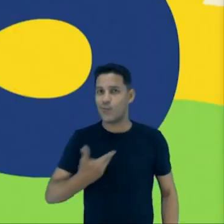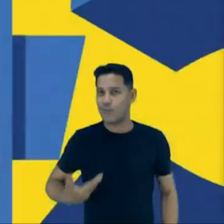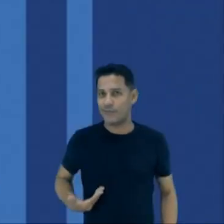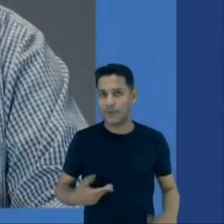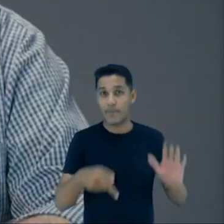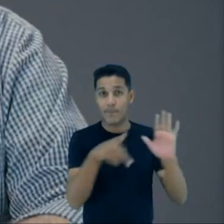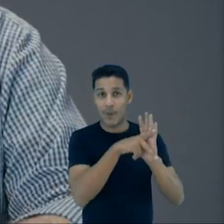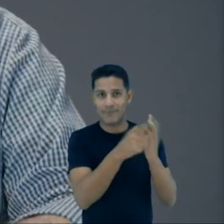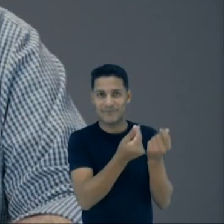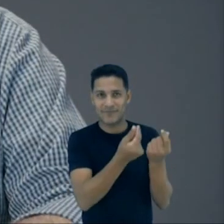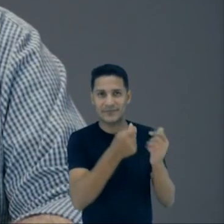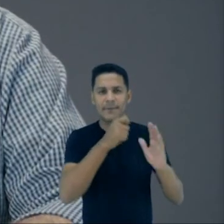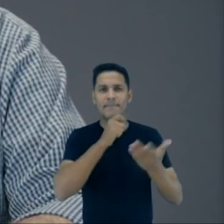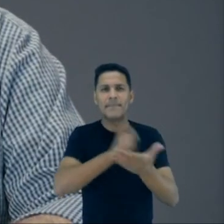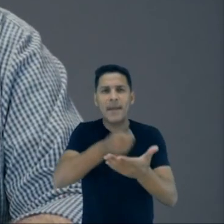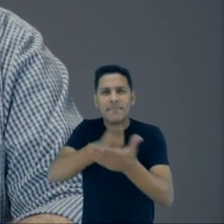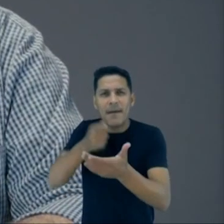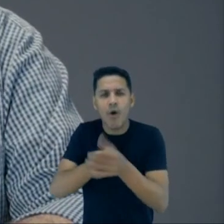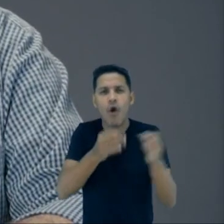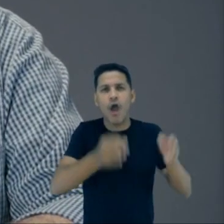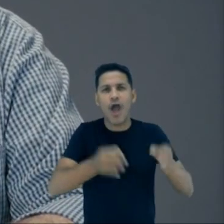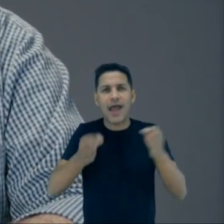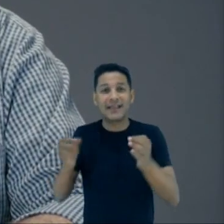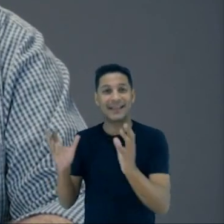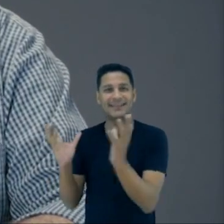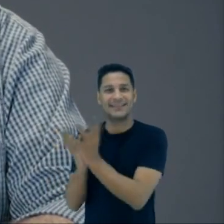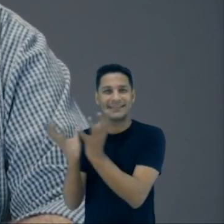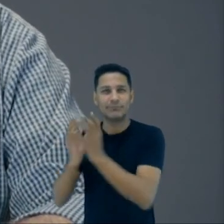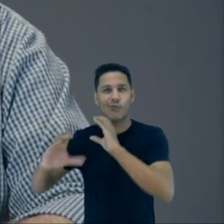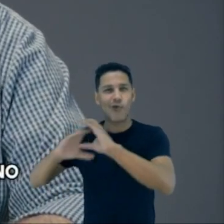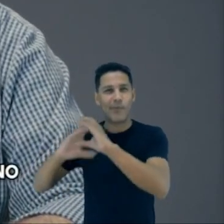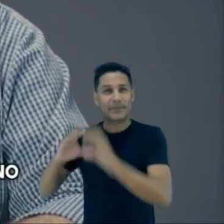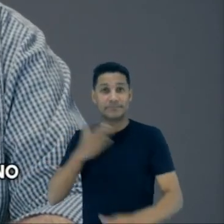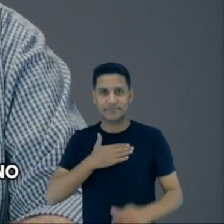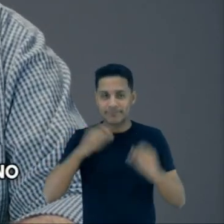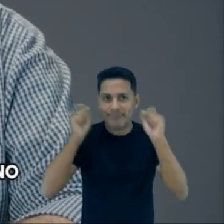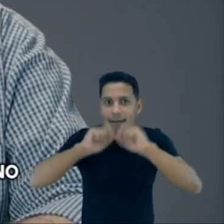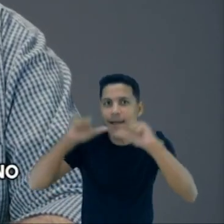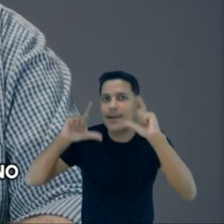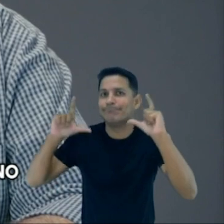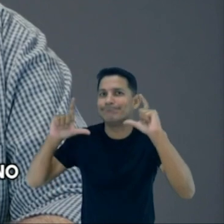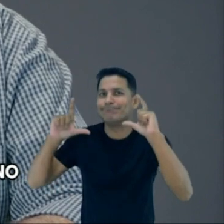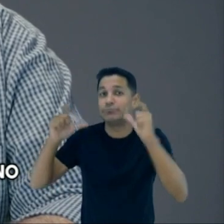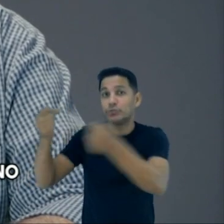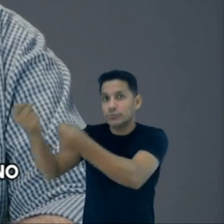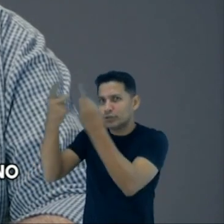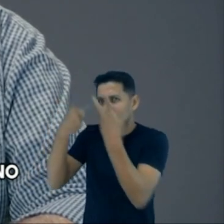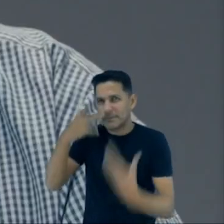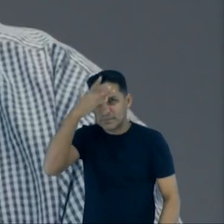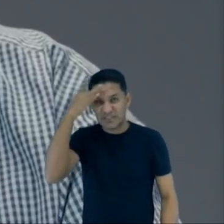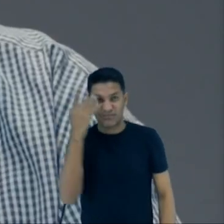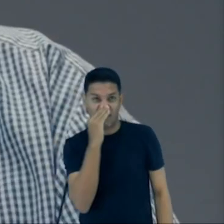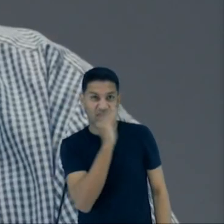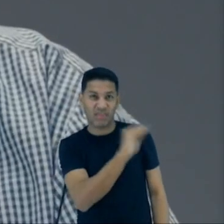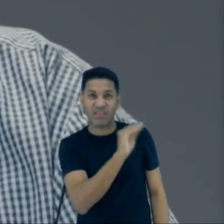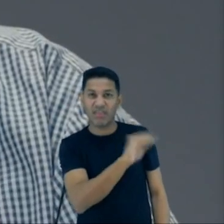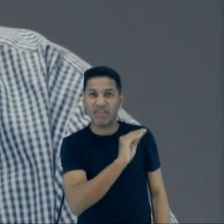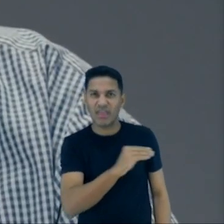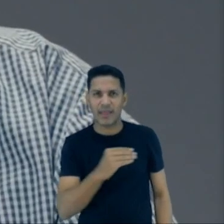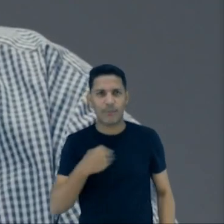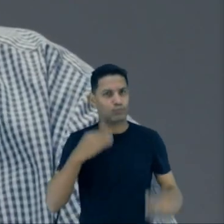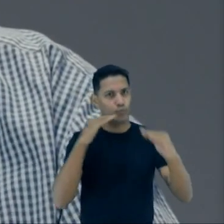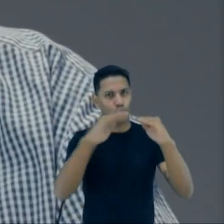A minha equipe de comunicação fica de cabelo em pé quando eu falo de equilíbrio das contas do governo. Eles dizem que